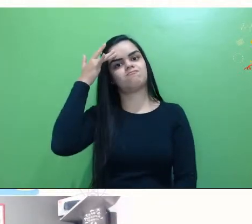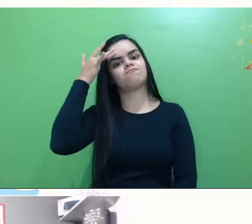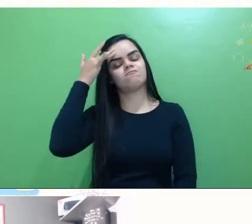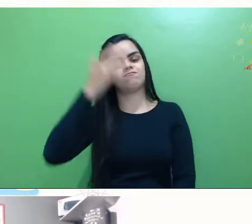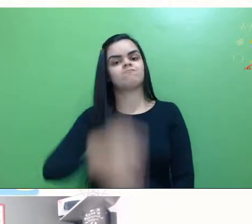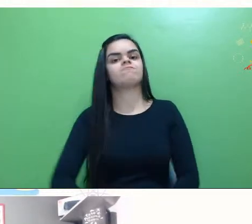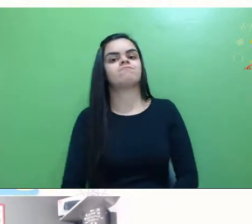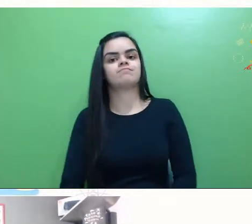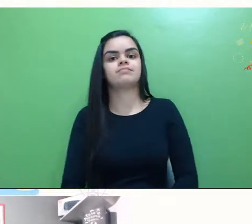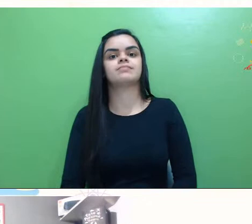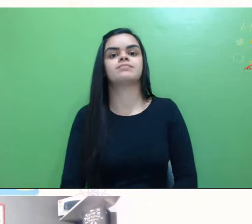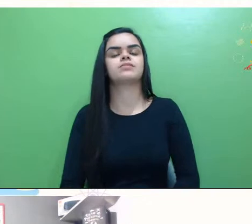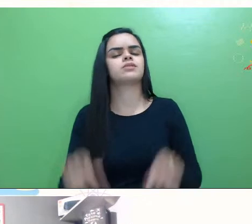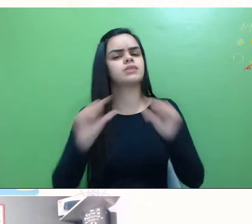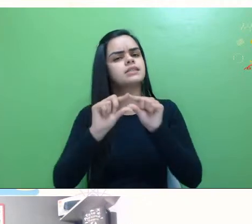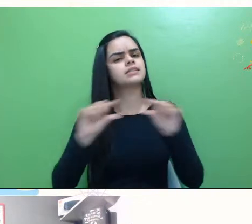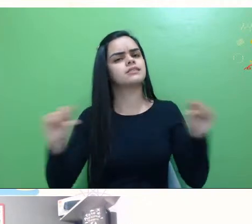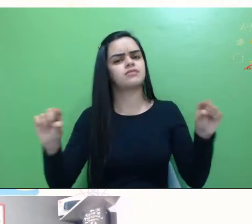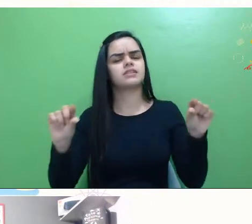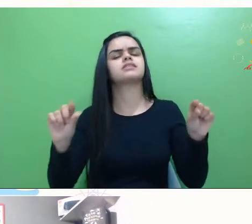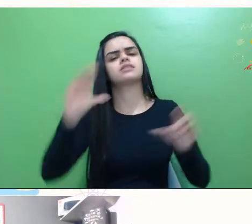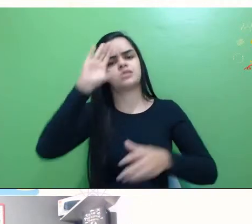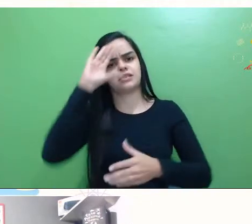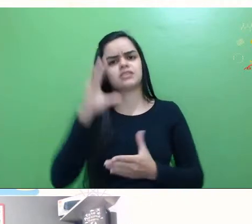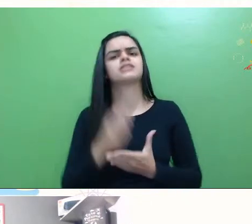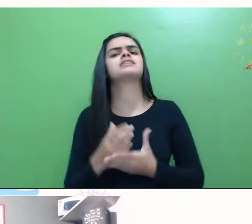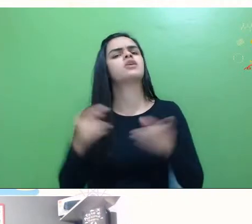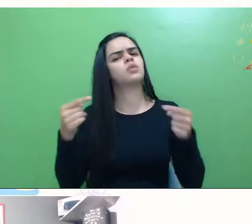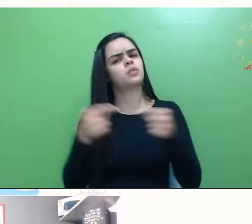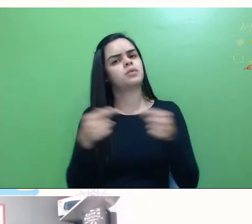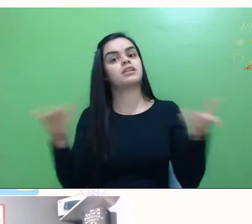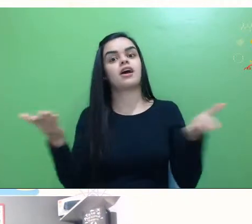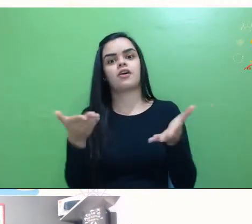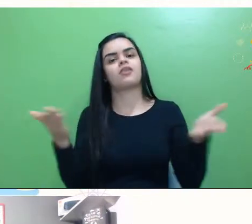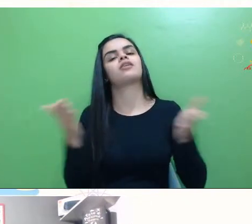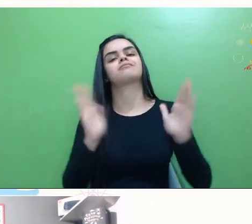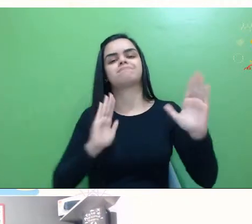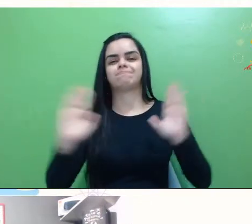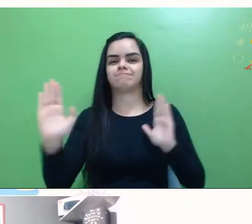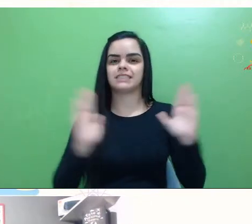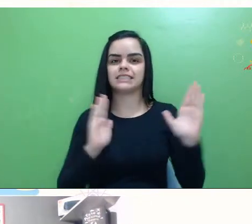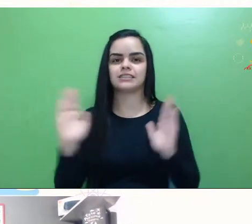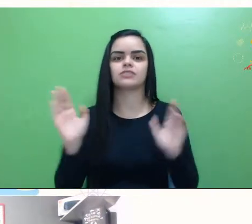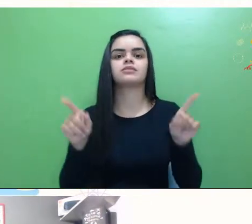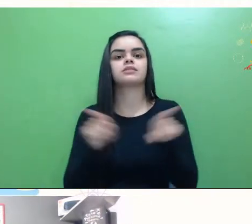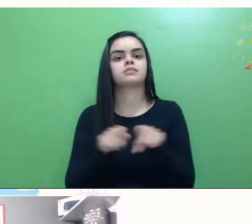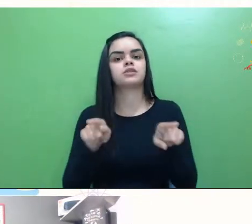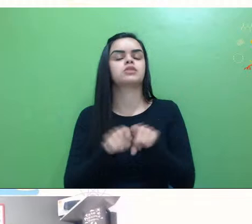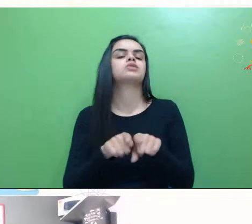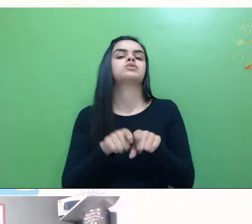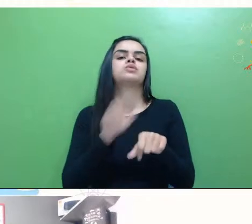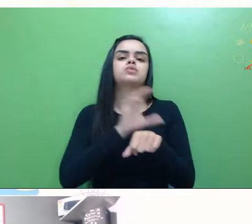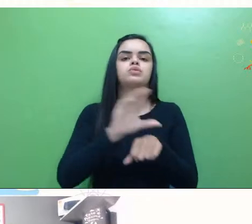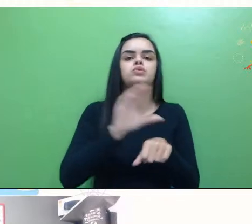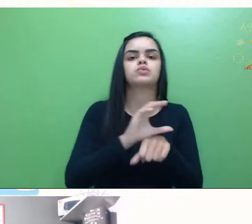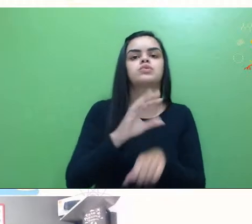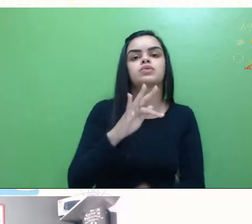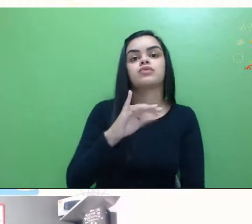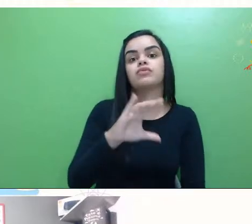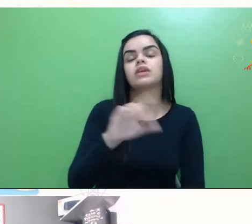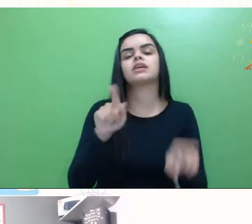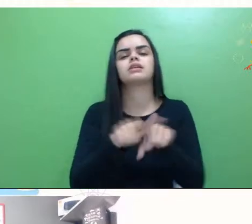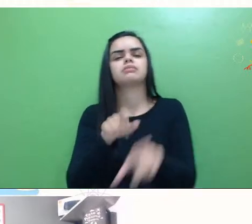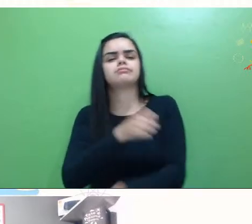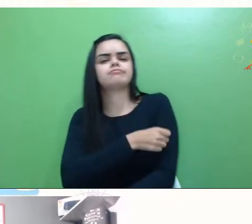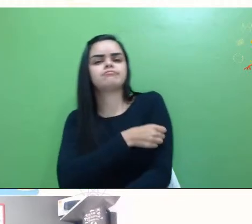Então, essa frase eu acredito que faz total sentido nesse momento, né? Não só para os cursos FIC, mas para o ensino médio,